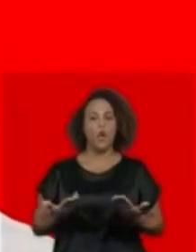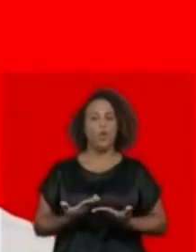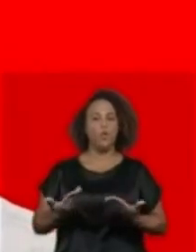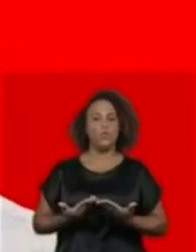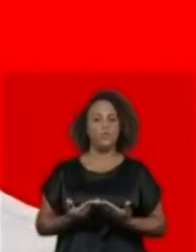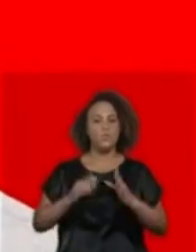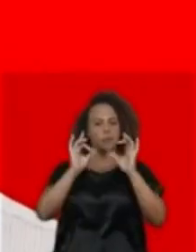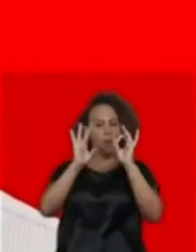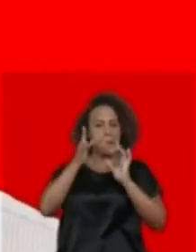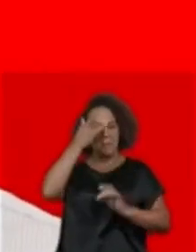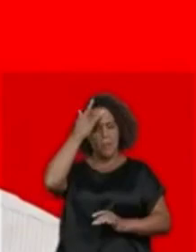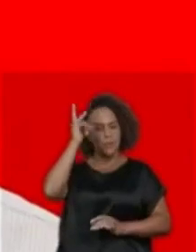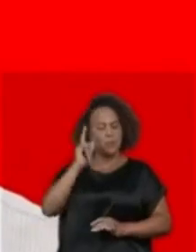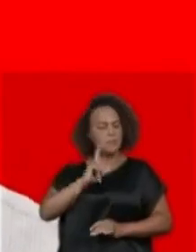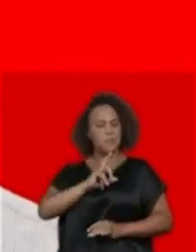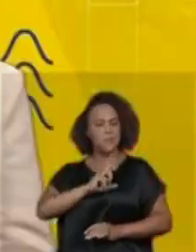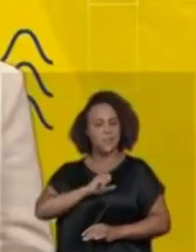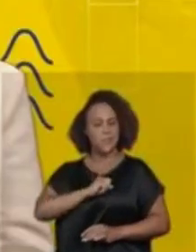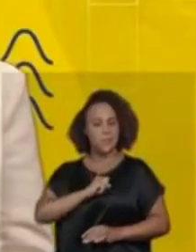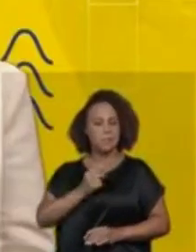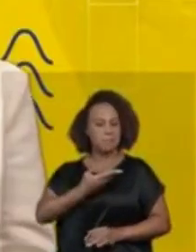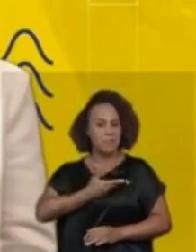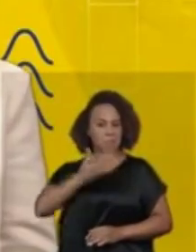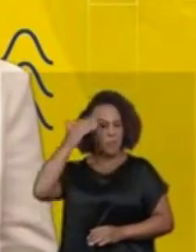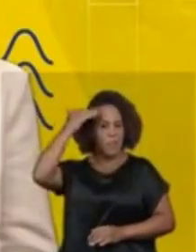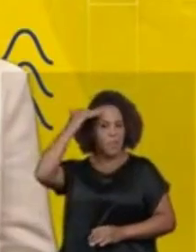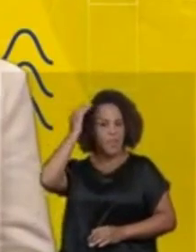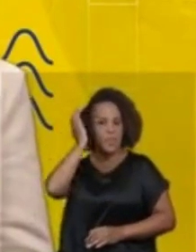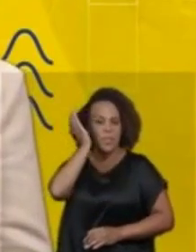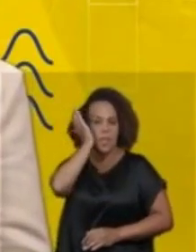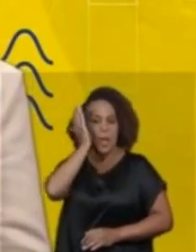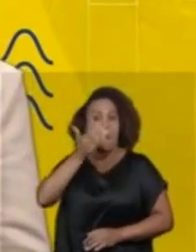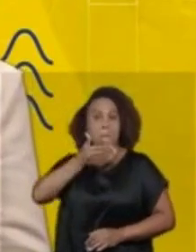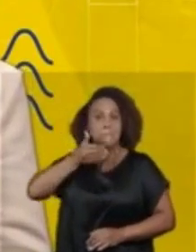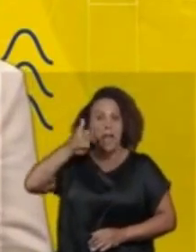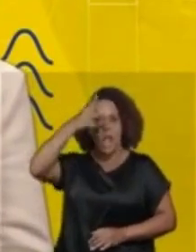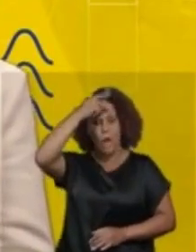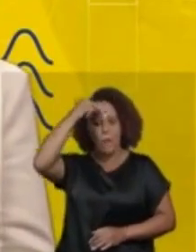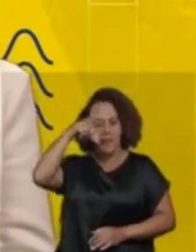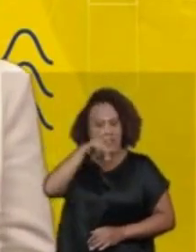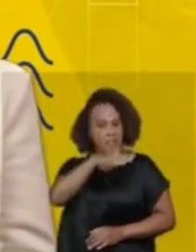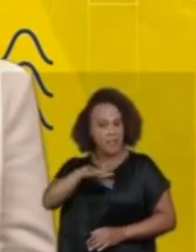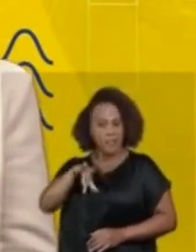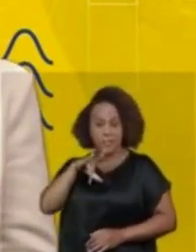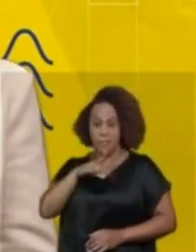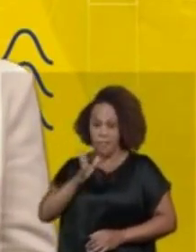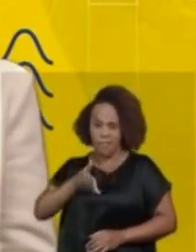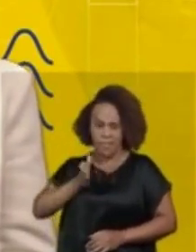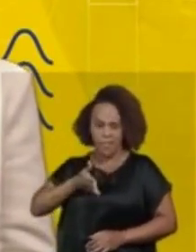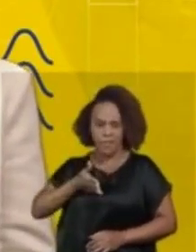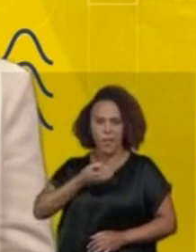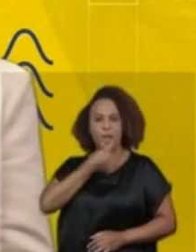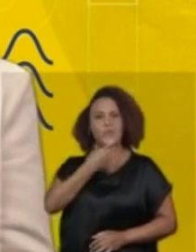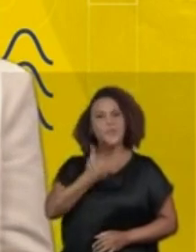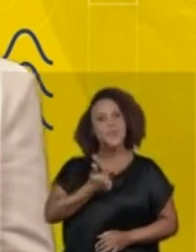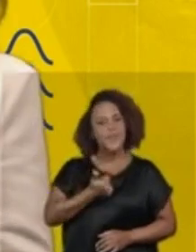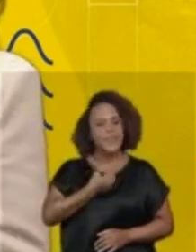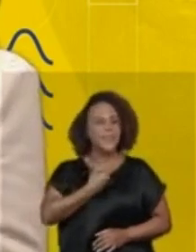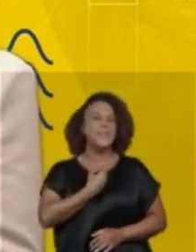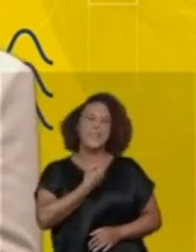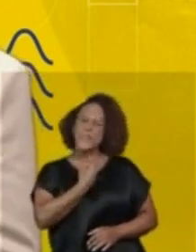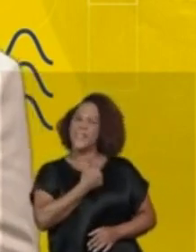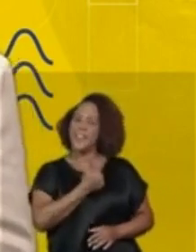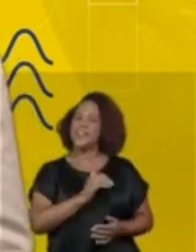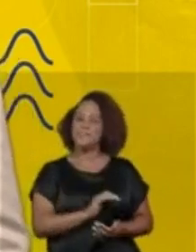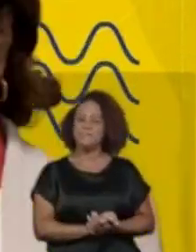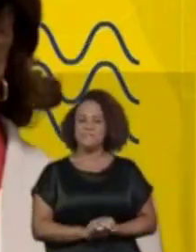Hoje nós estamos aqui com uma pessoa muito querida. A companheira Thelma de Souza, melhor prefeita que essa cidade já teve. Tudo bem, Thelma?